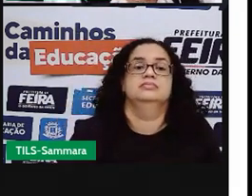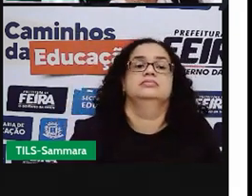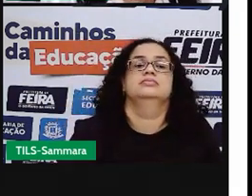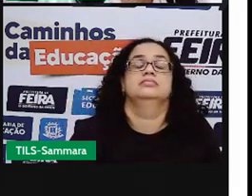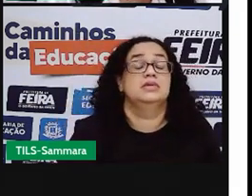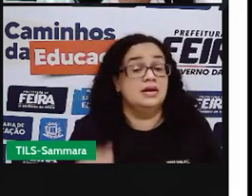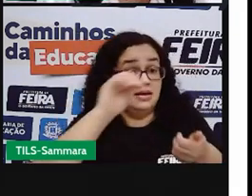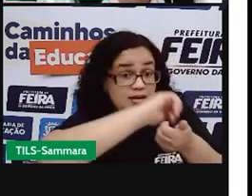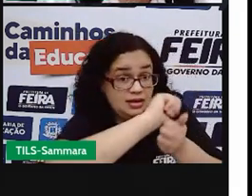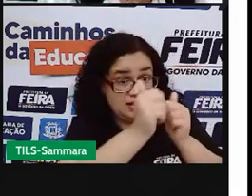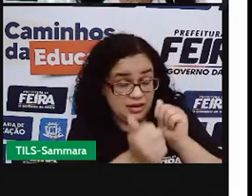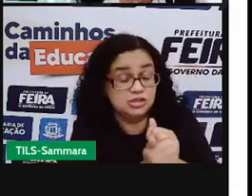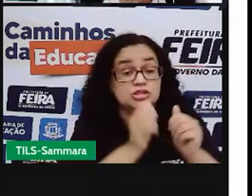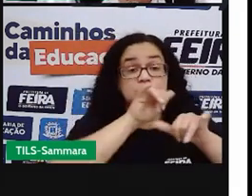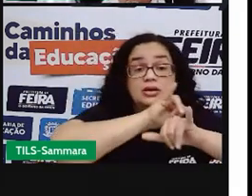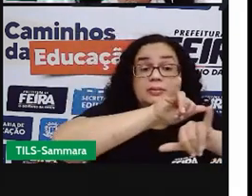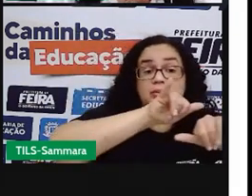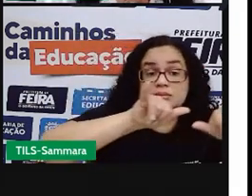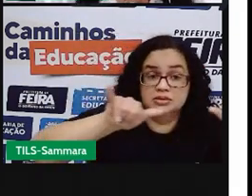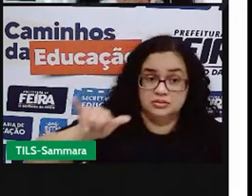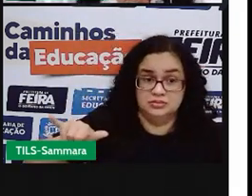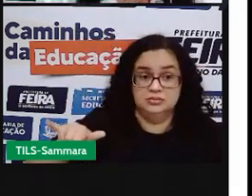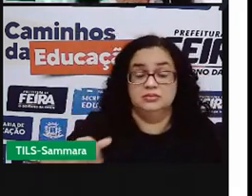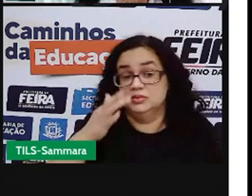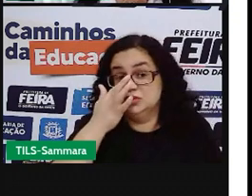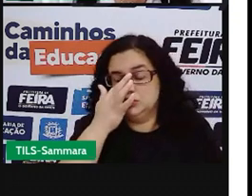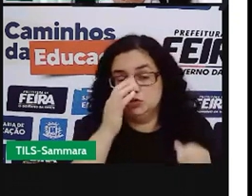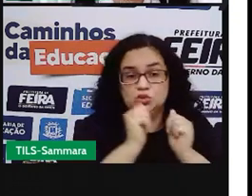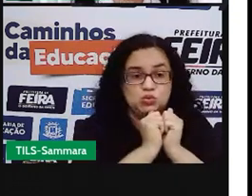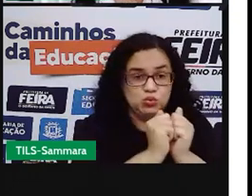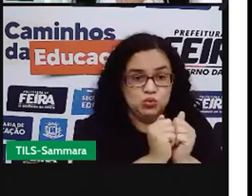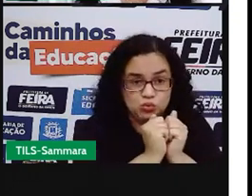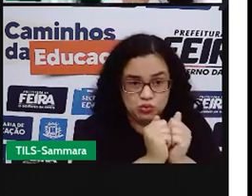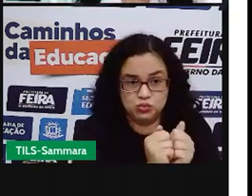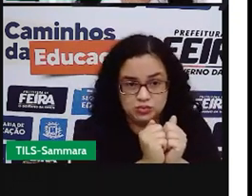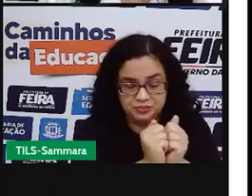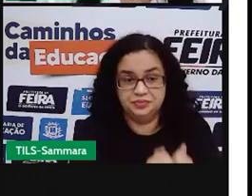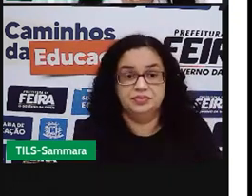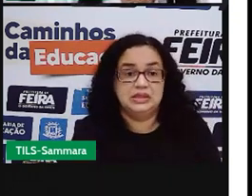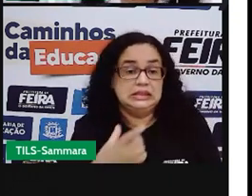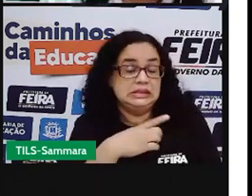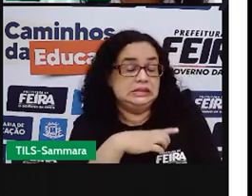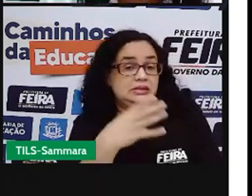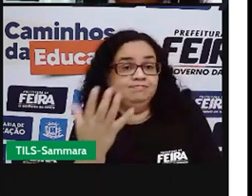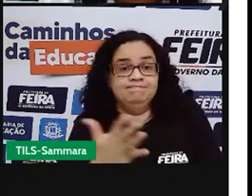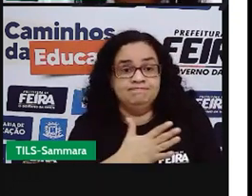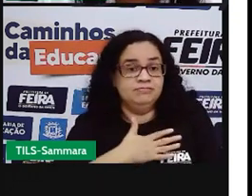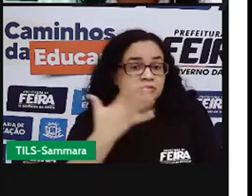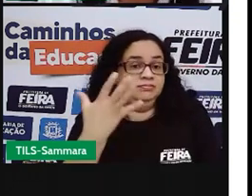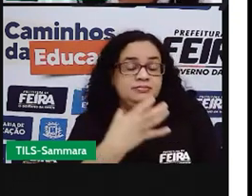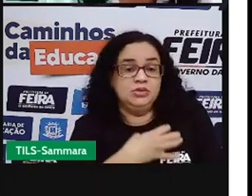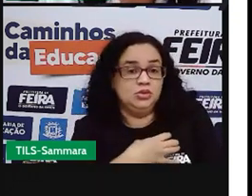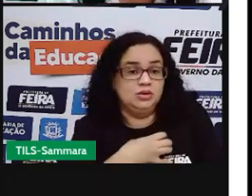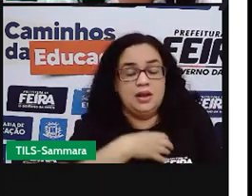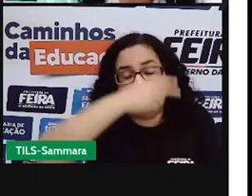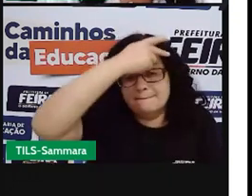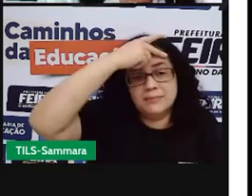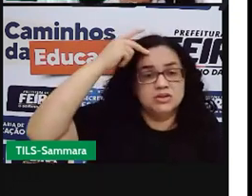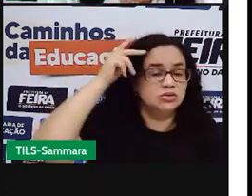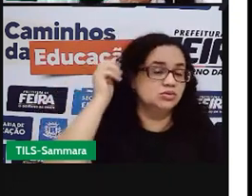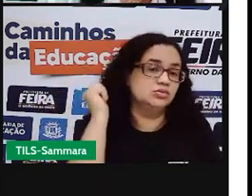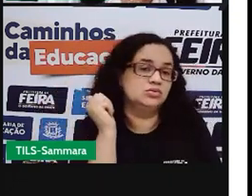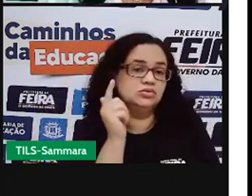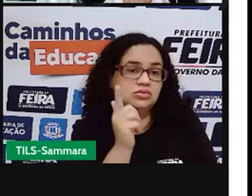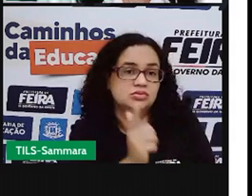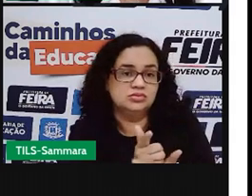A arte e a publicidade, quando juntas, elas impactam muito o consumidor. elas fazem